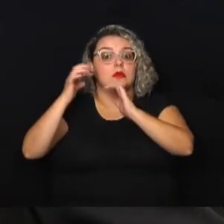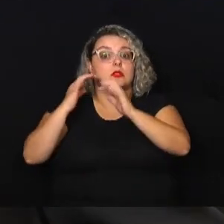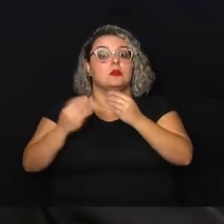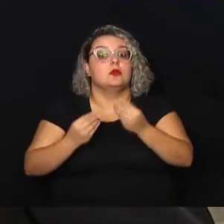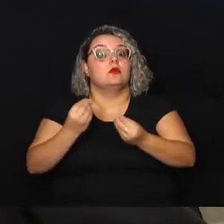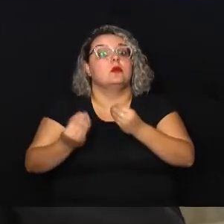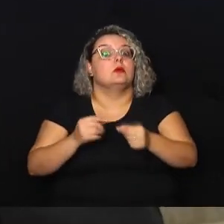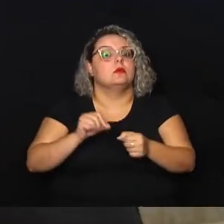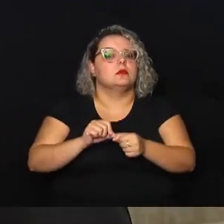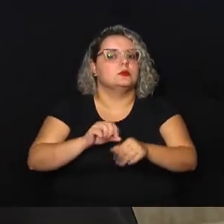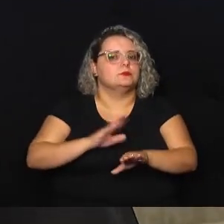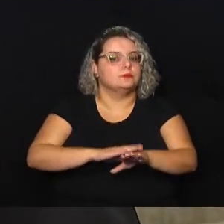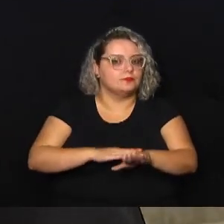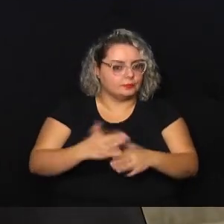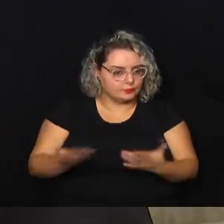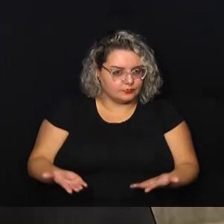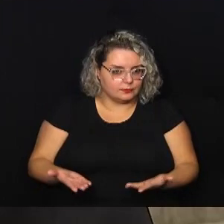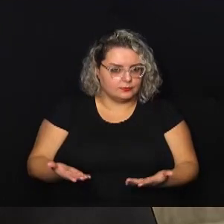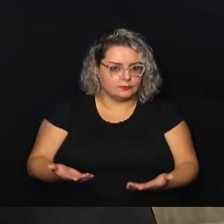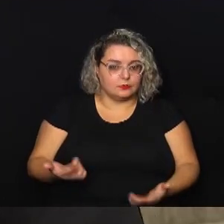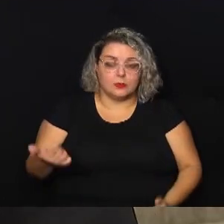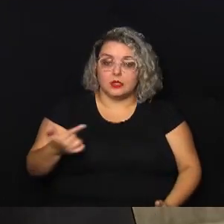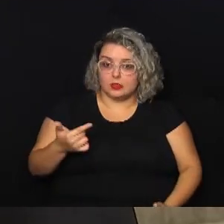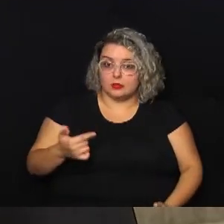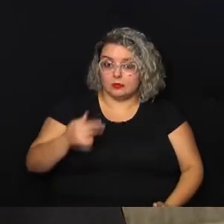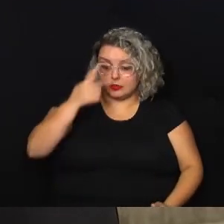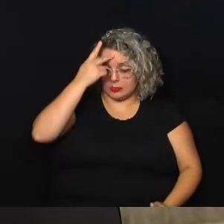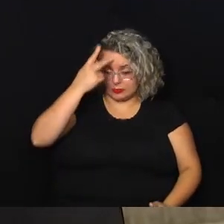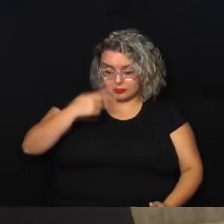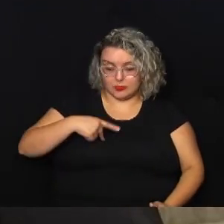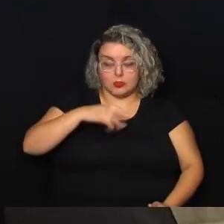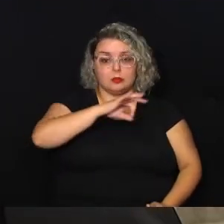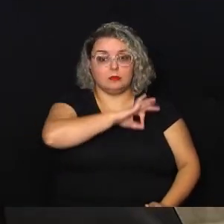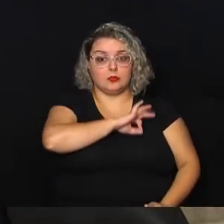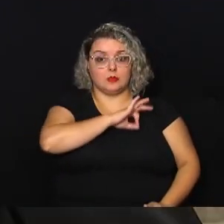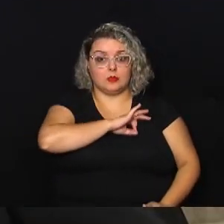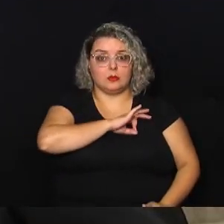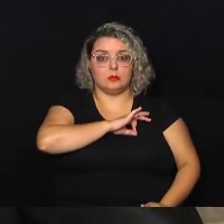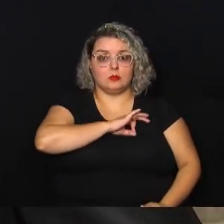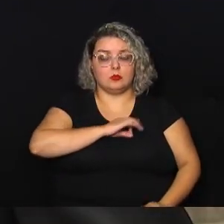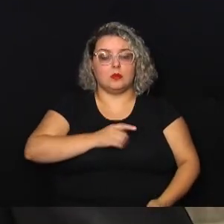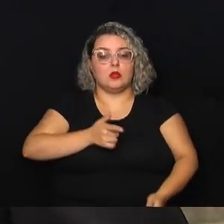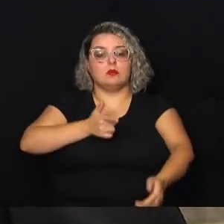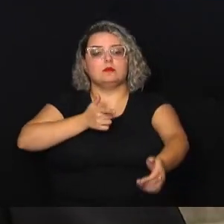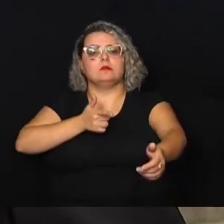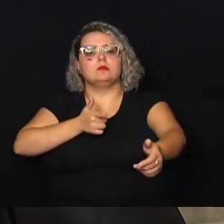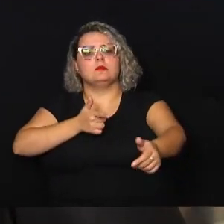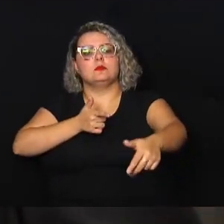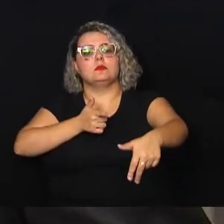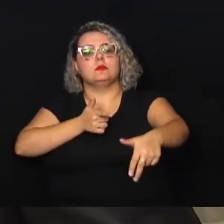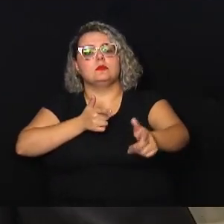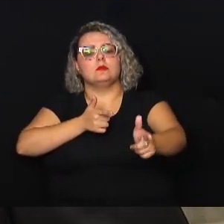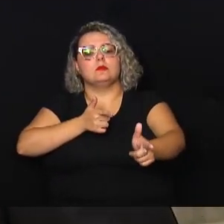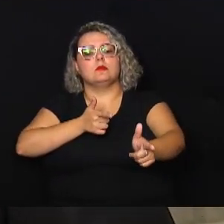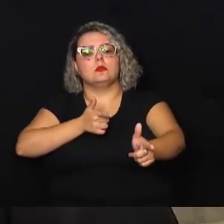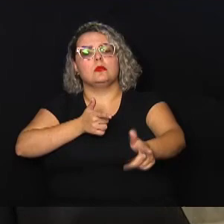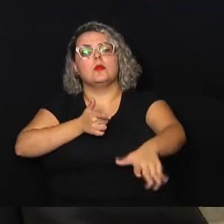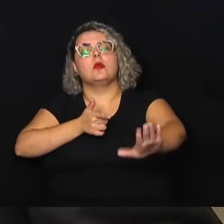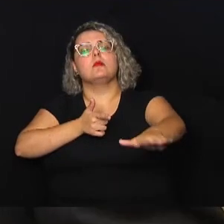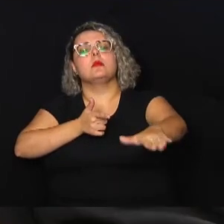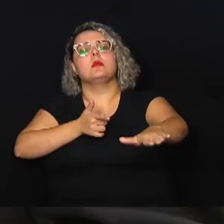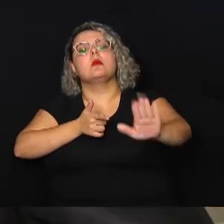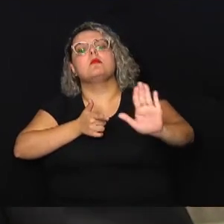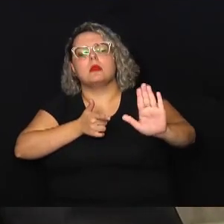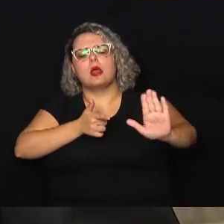gente repensa em como fazer essa ação E segundo, que para aquele policial que aborda com eficiência,